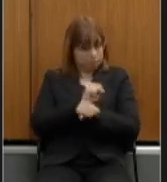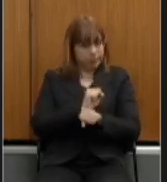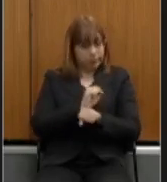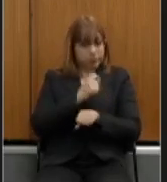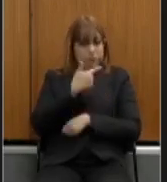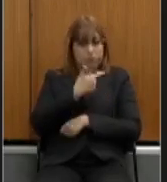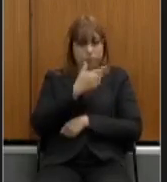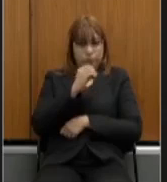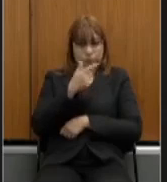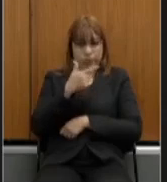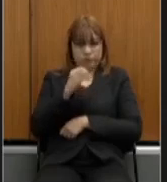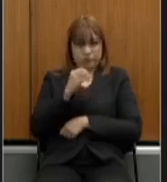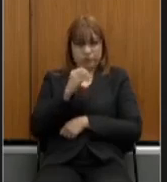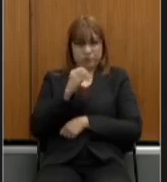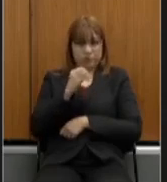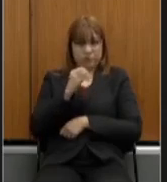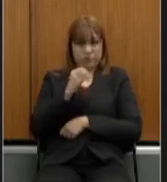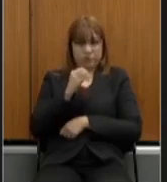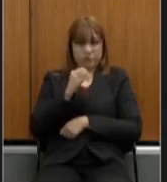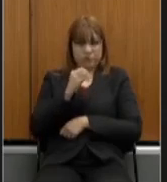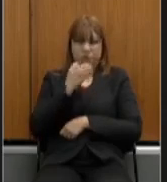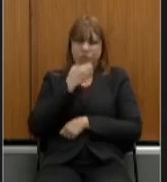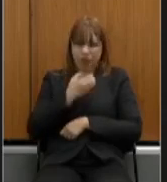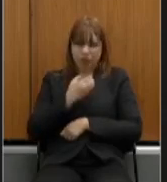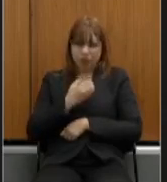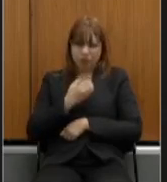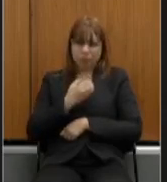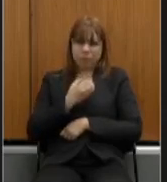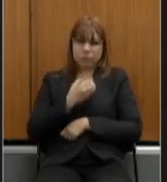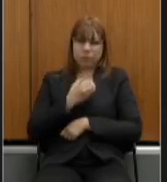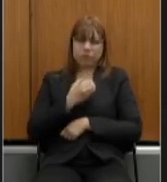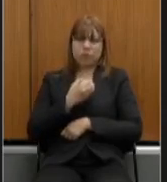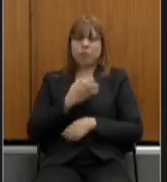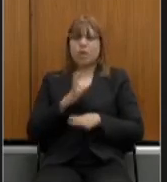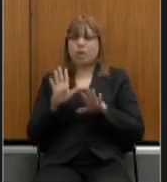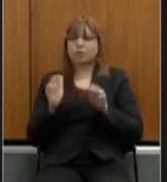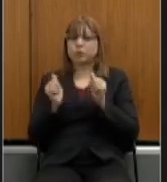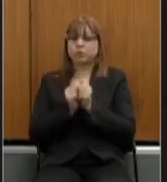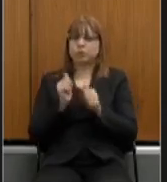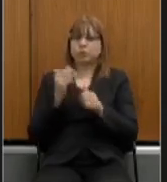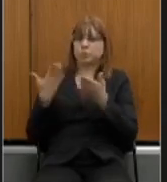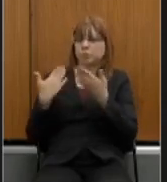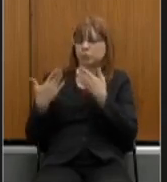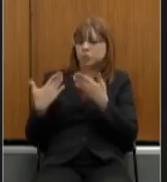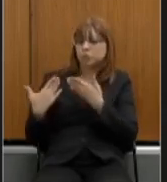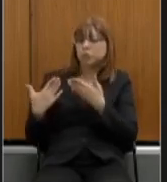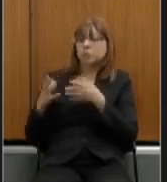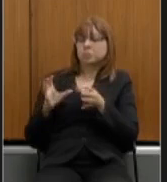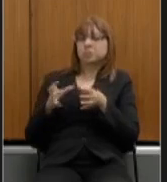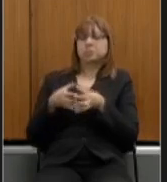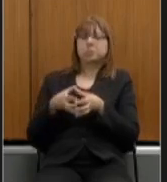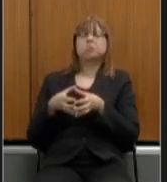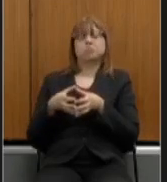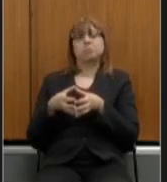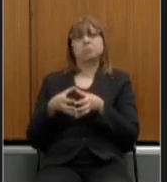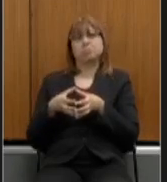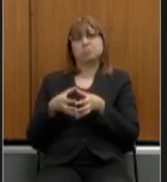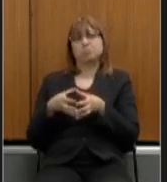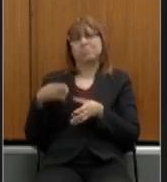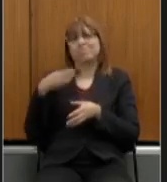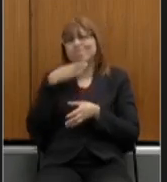Natal nós conversando com a nossa base sentimos que existia uma